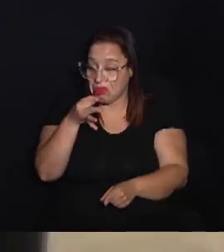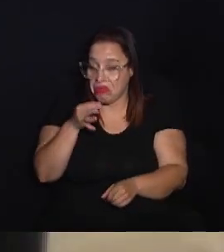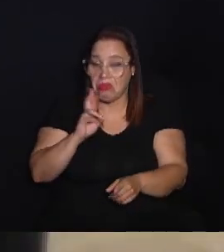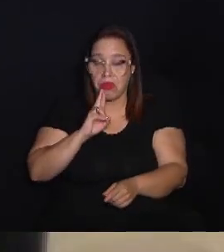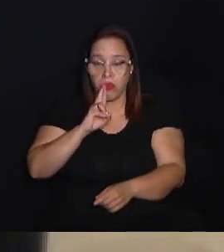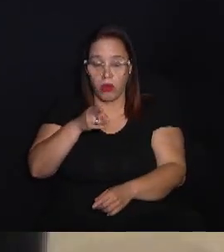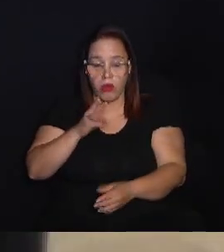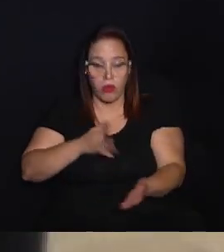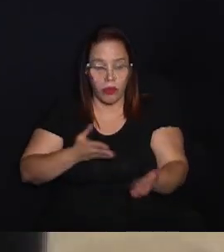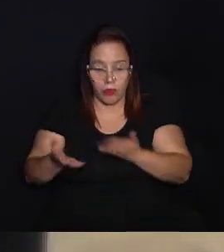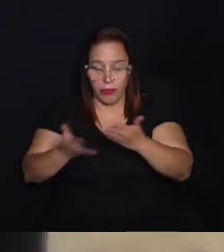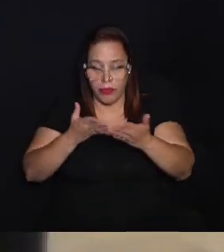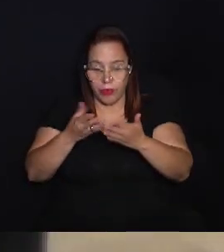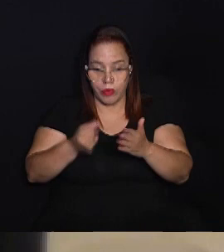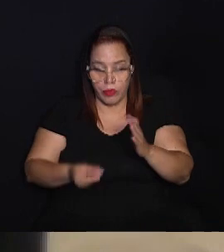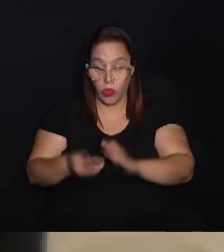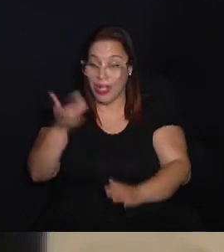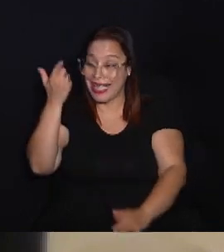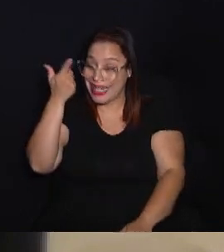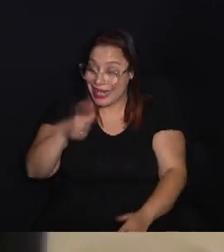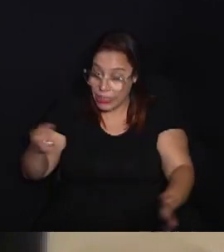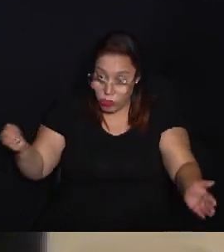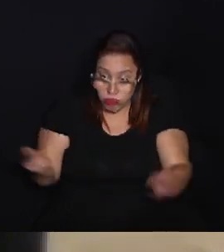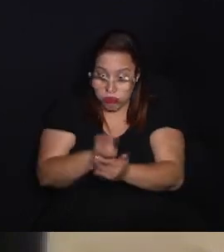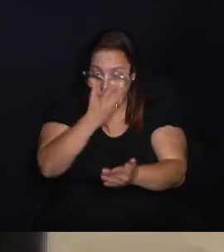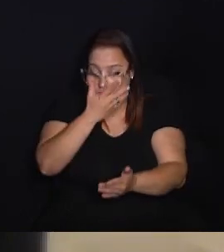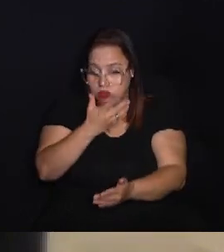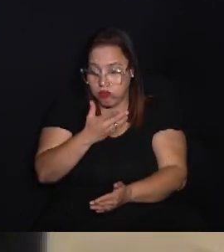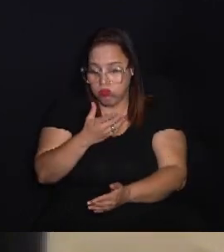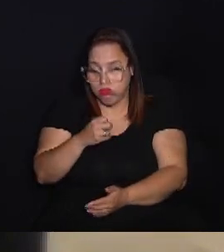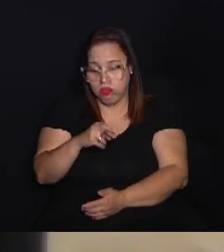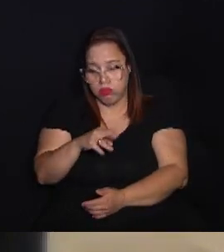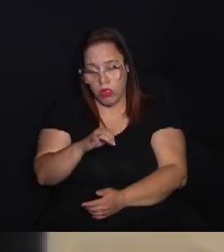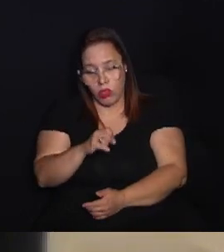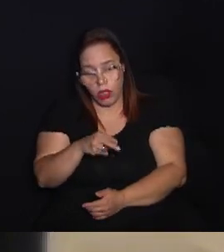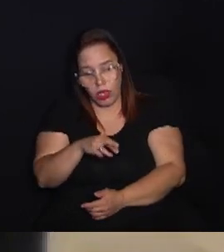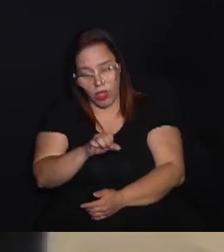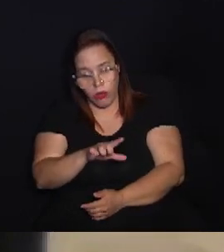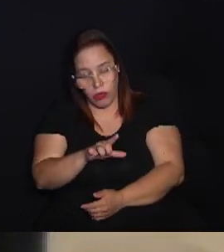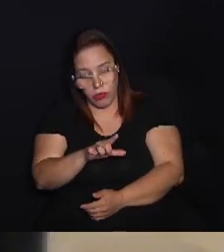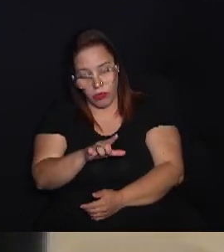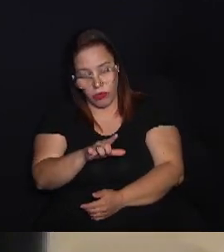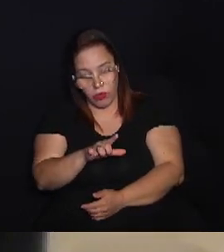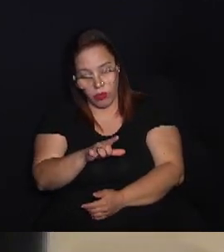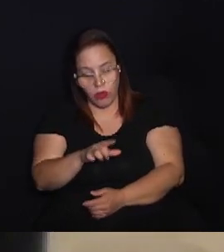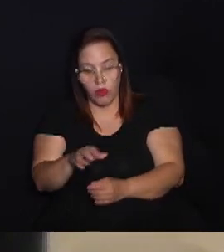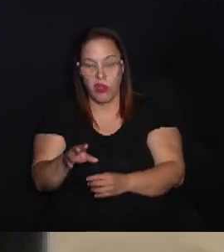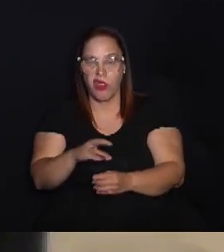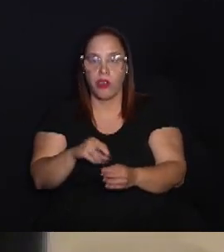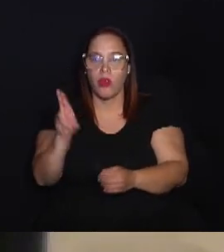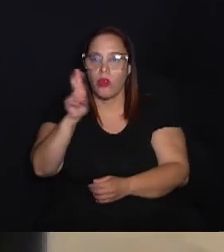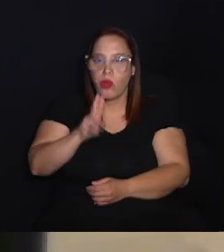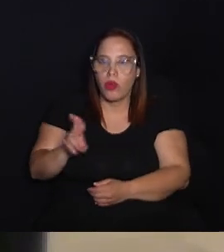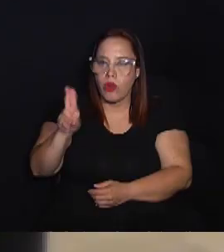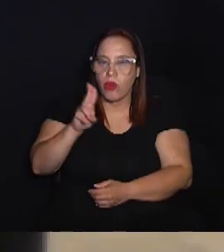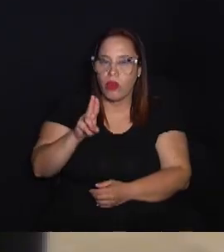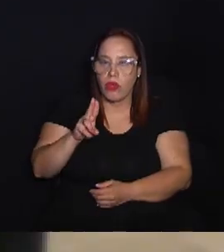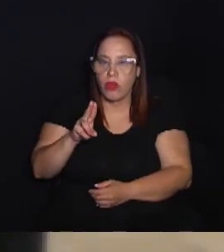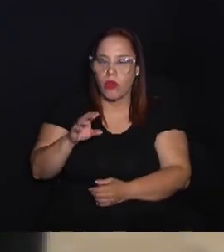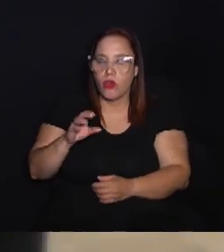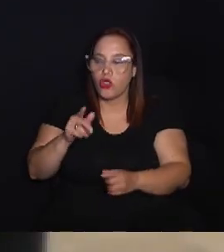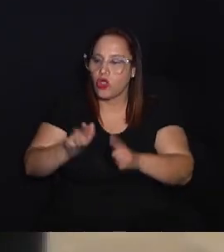Então, já existem soluções de retorno sobre investimento imediato, que é o caso da TID Sustentável, por exemplo, que são soluções que você utiliza